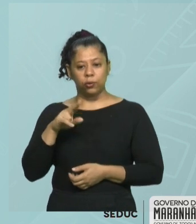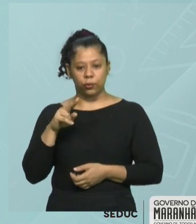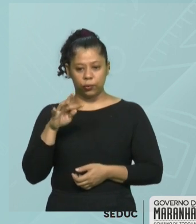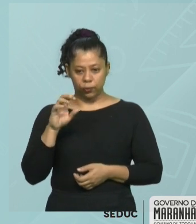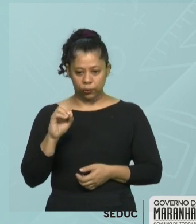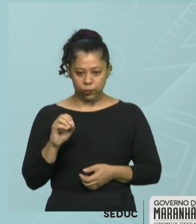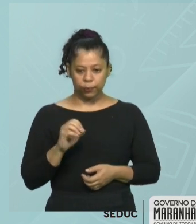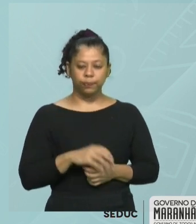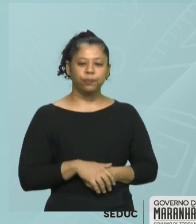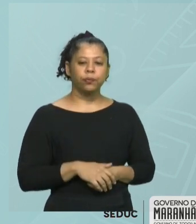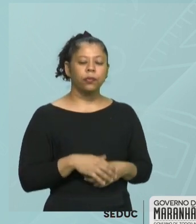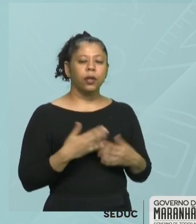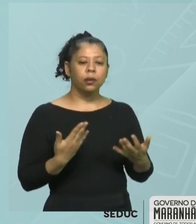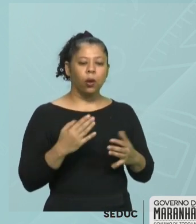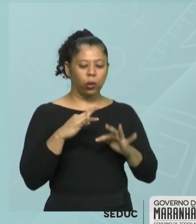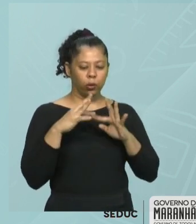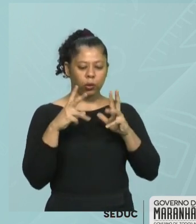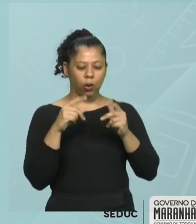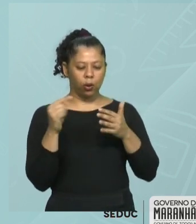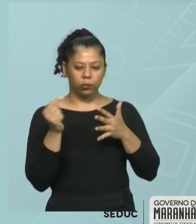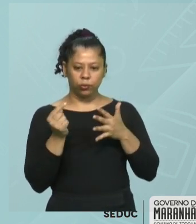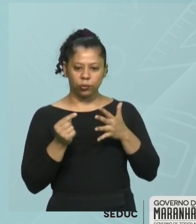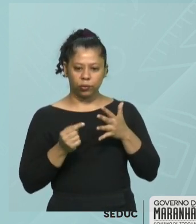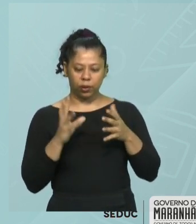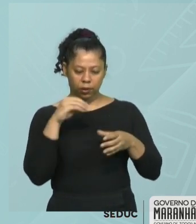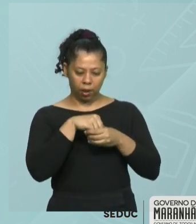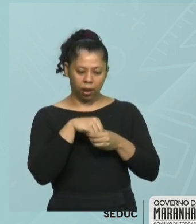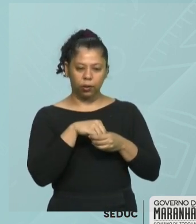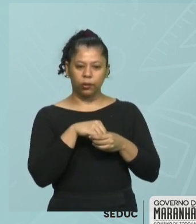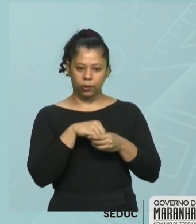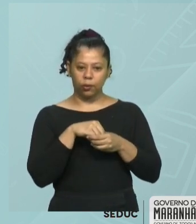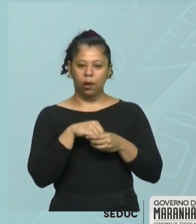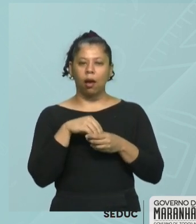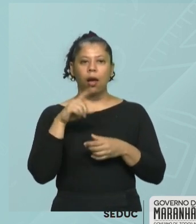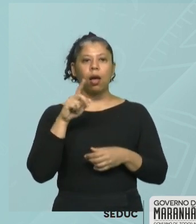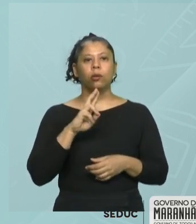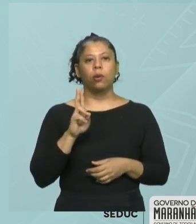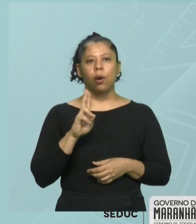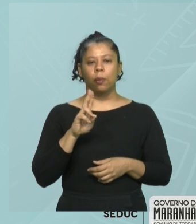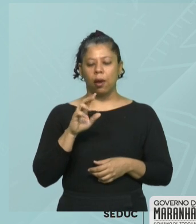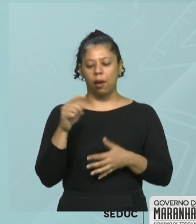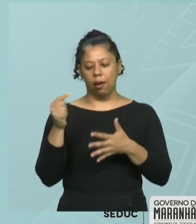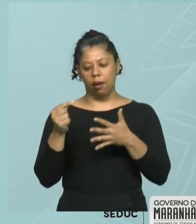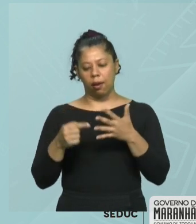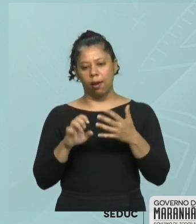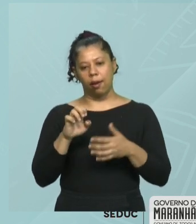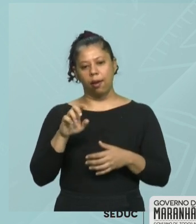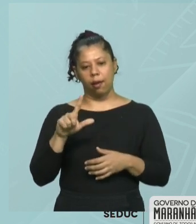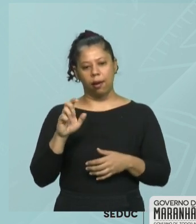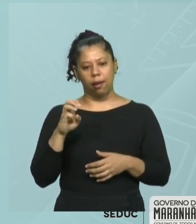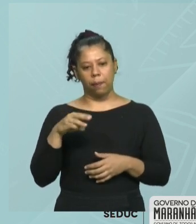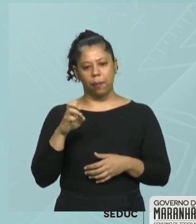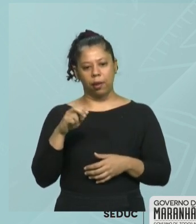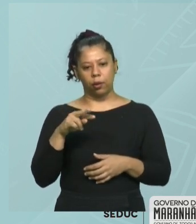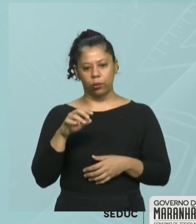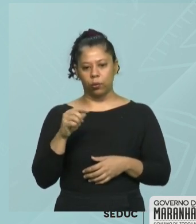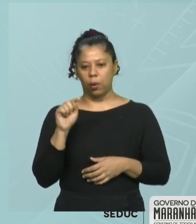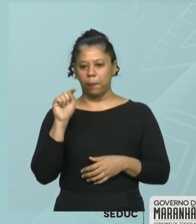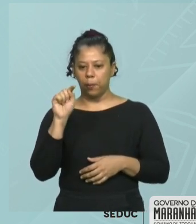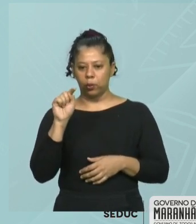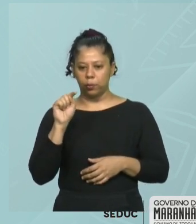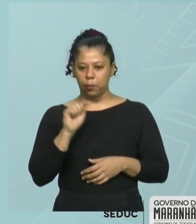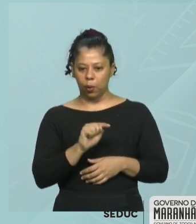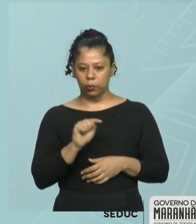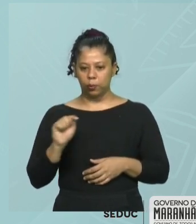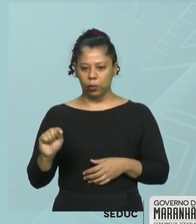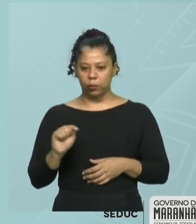dentro desta linha eu vou chamar de elemento. Então, eu tenho aqui quatro pontos, 1, 2,